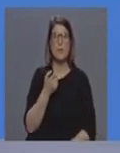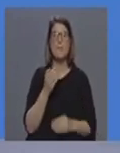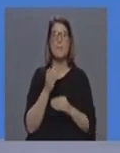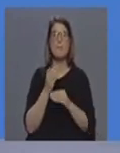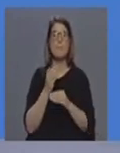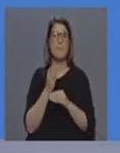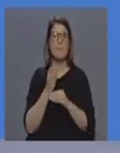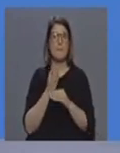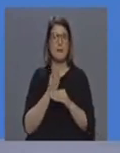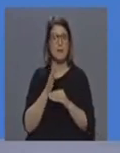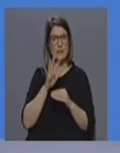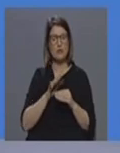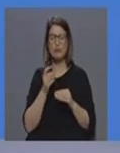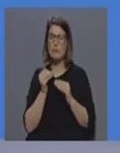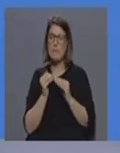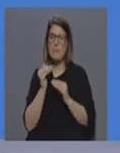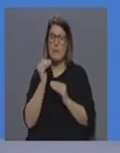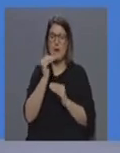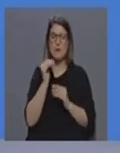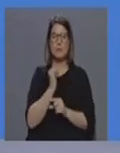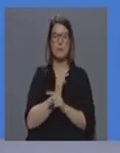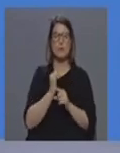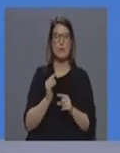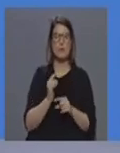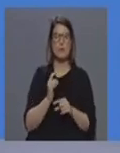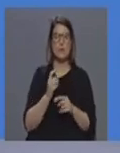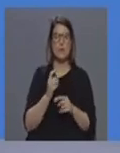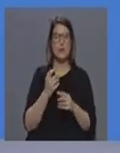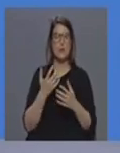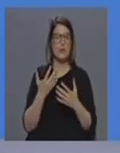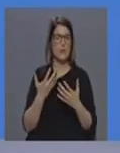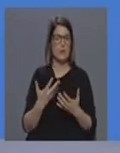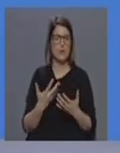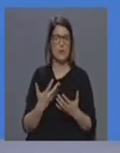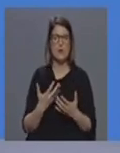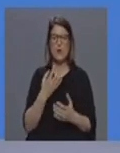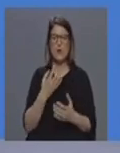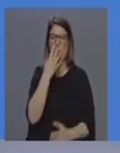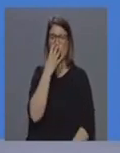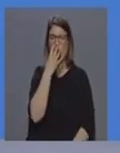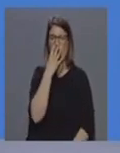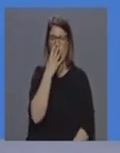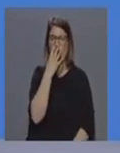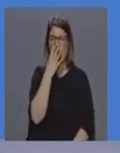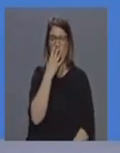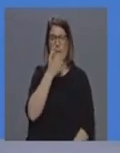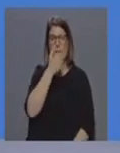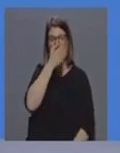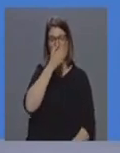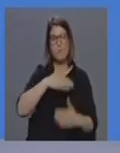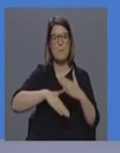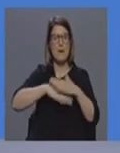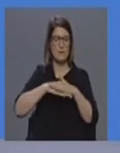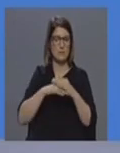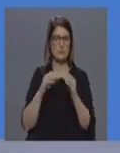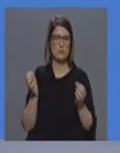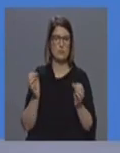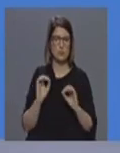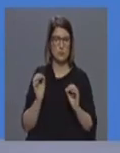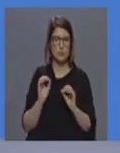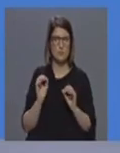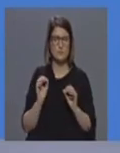nacional porque nós não temos capacidade ventilatória esgotada temos